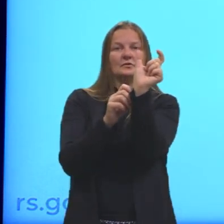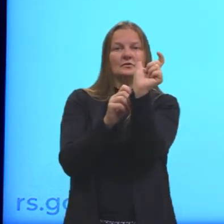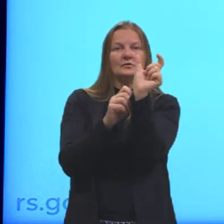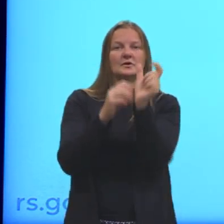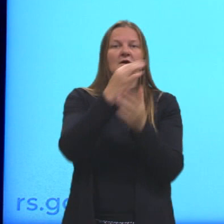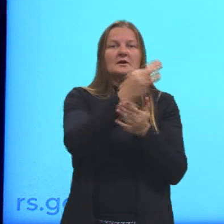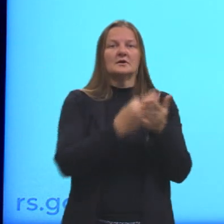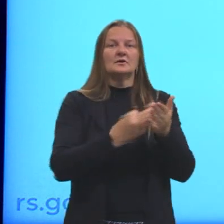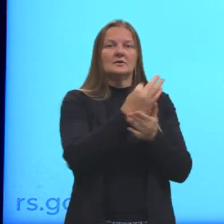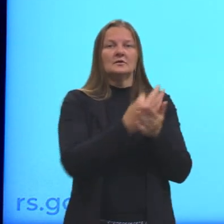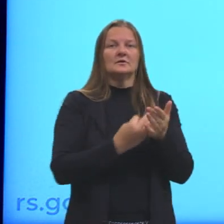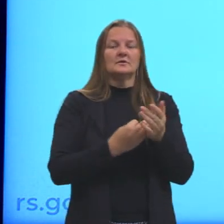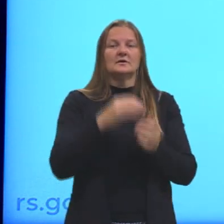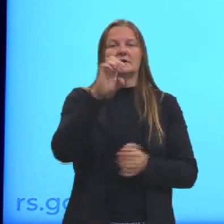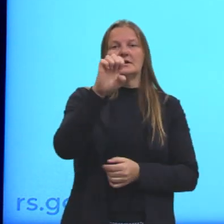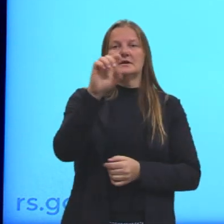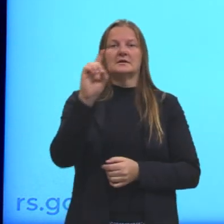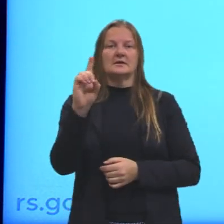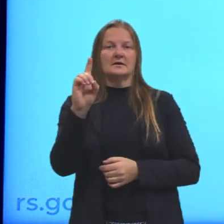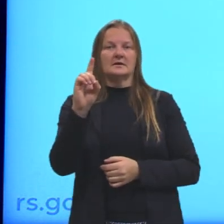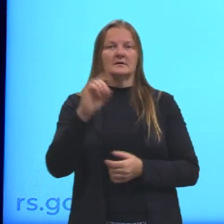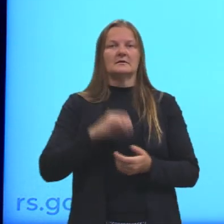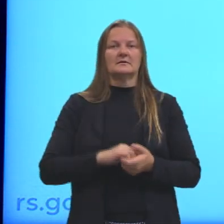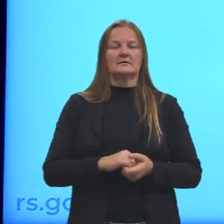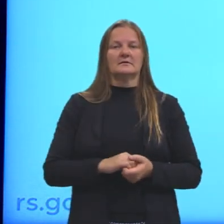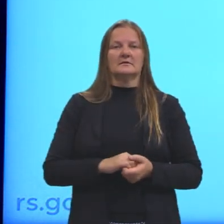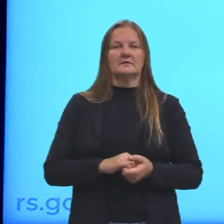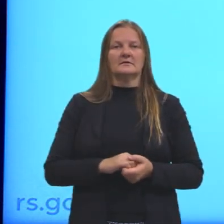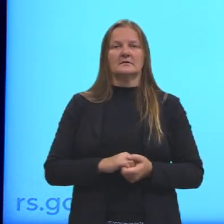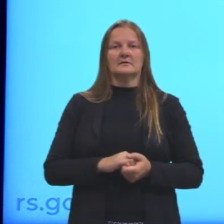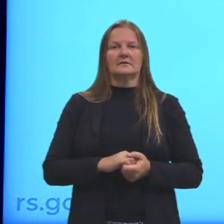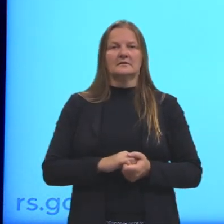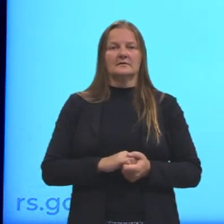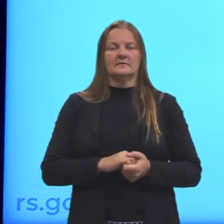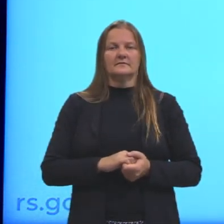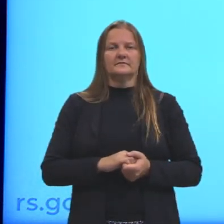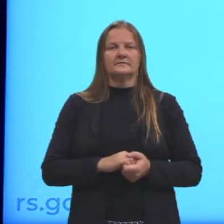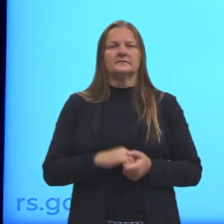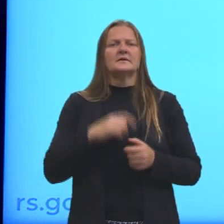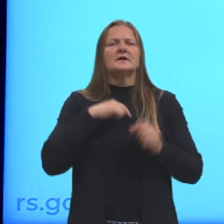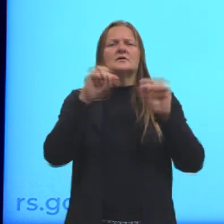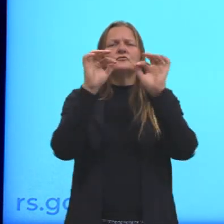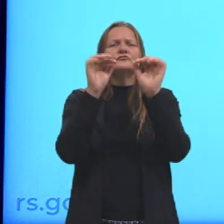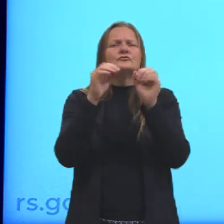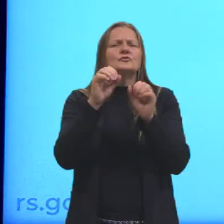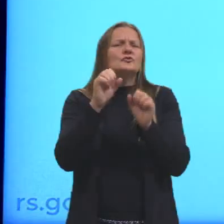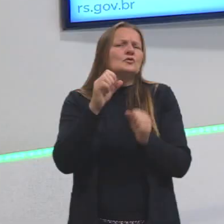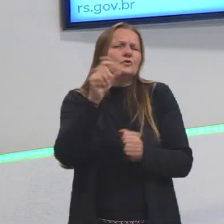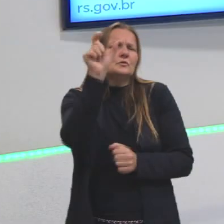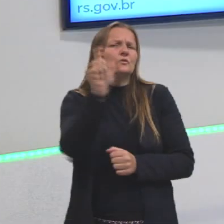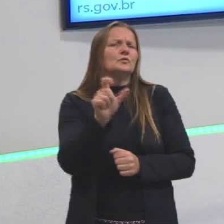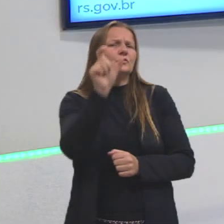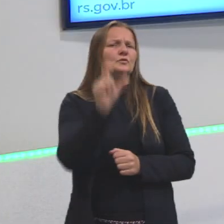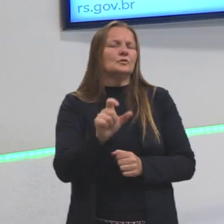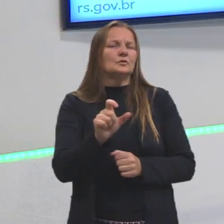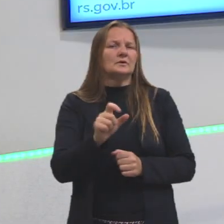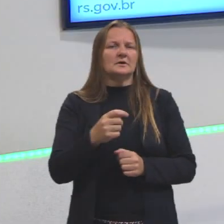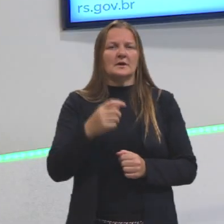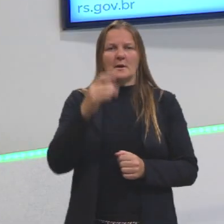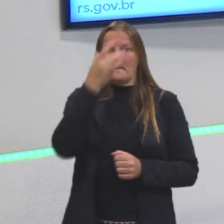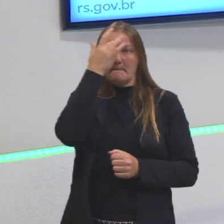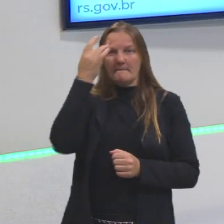texto com o ed. Então, se eu tenho um sujeito, eu tenho uma frase, e nessa frase o meu sujeito